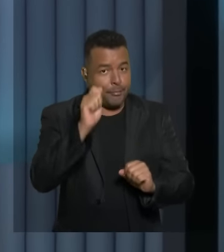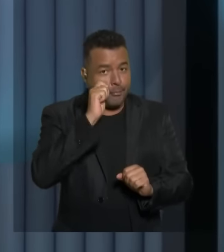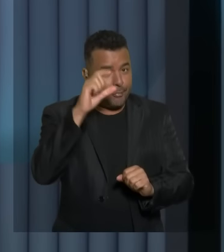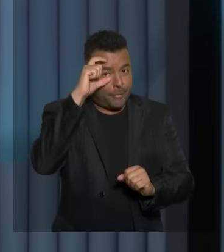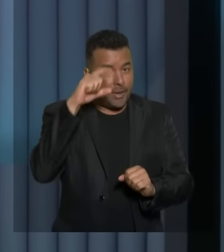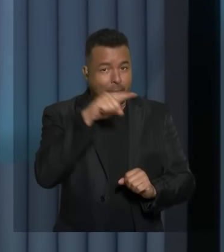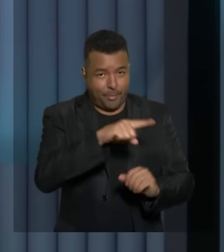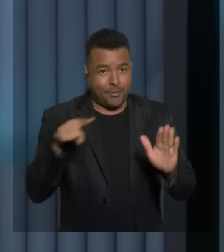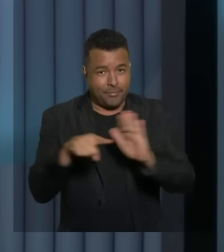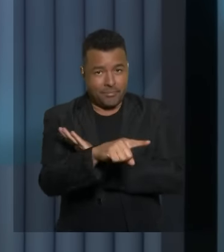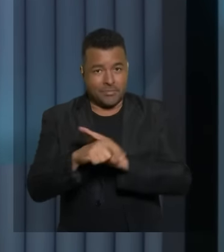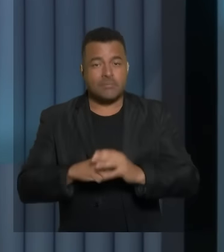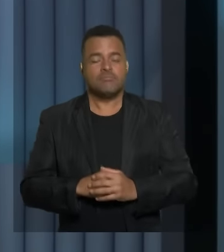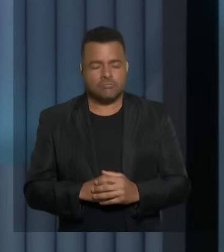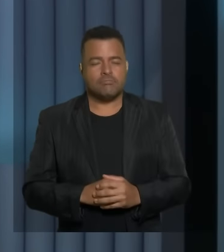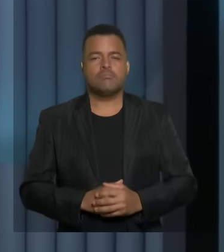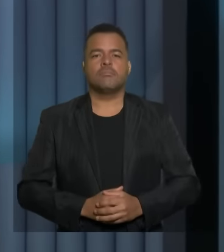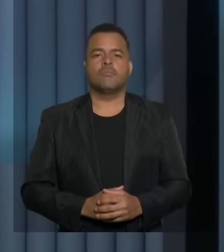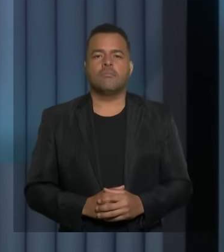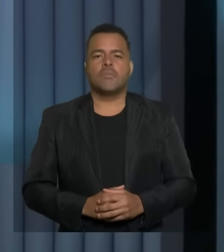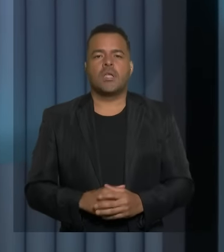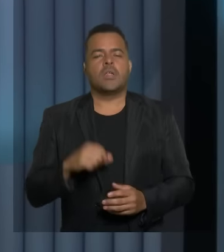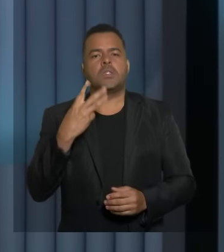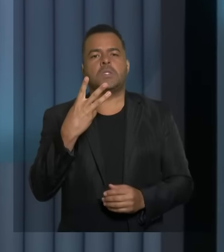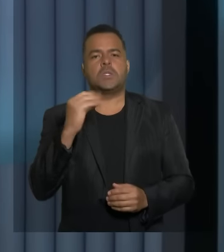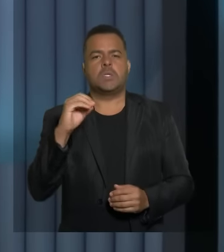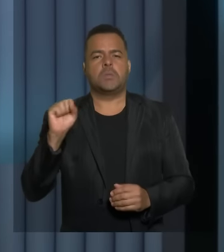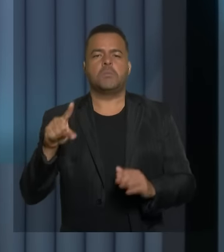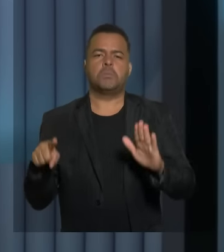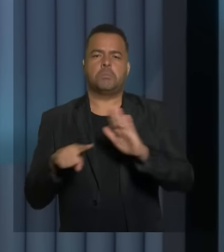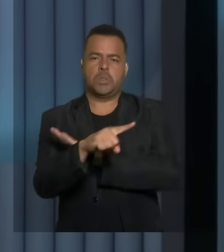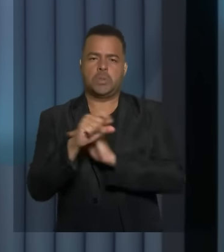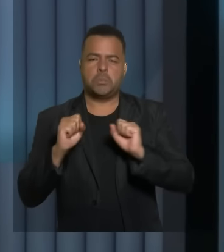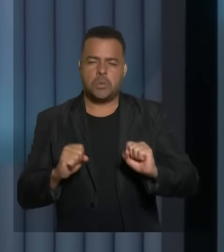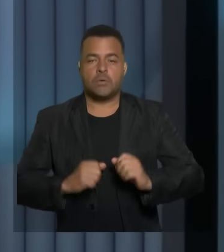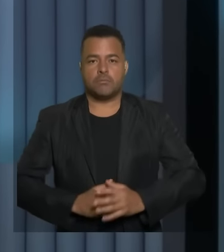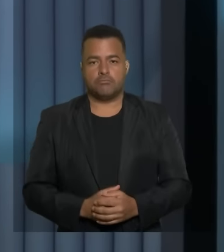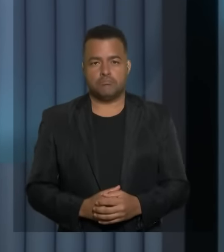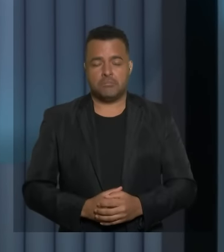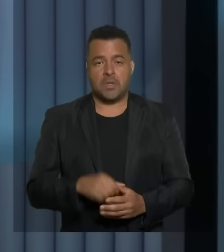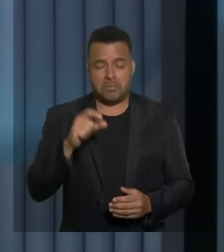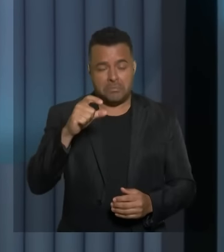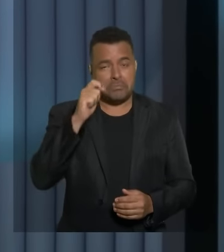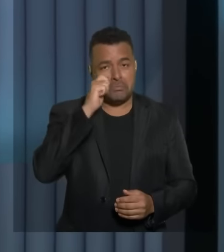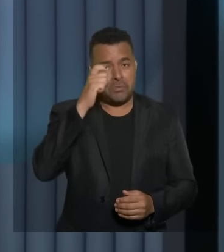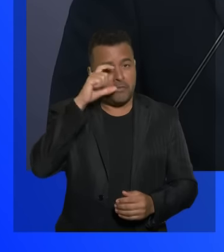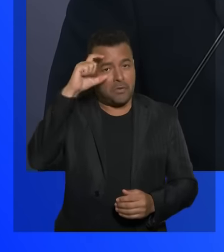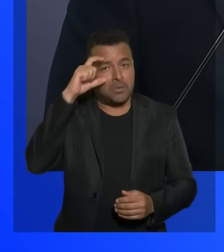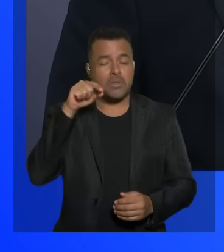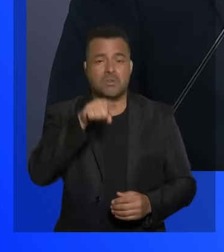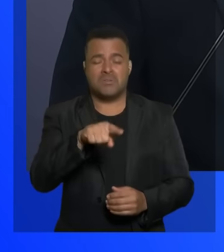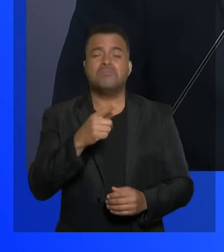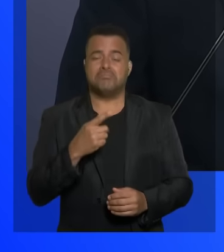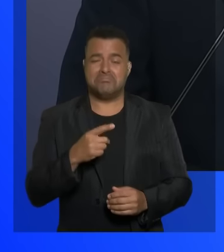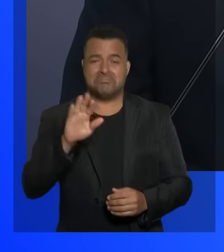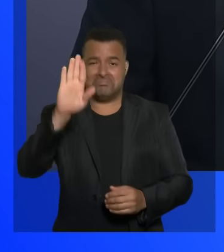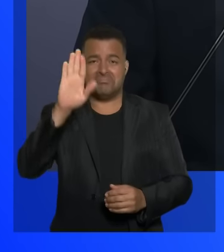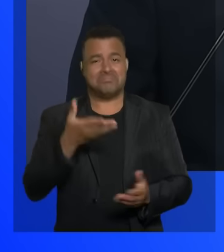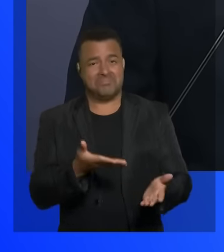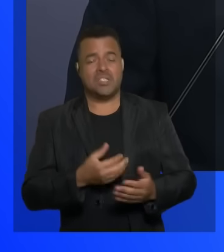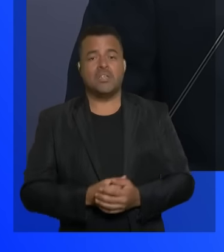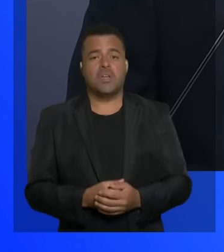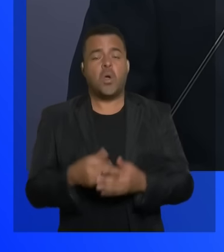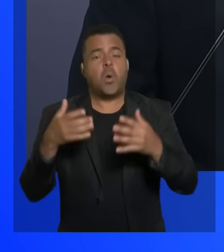Tá. Trinta segundos para a sua pergunta. Tudo bem. Candidato Valdemar, o transporte público em Vitória da